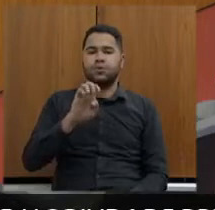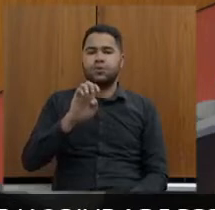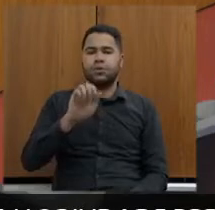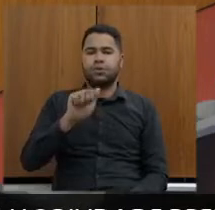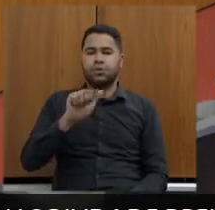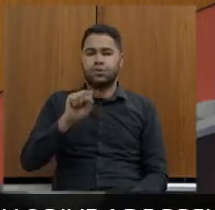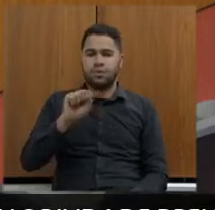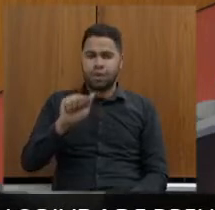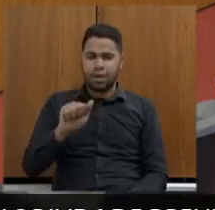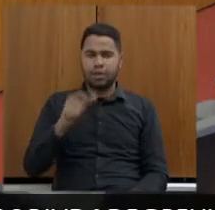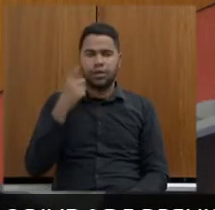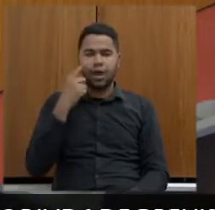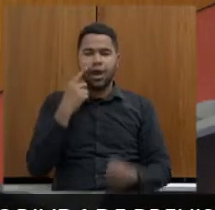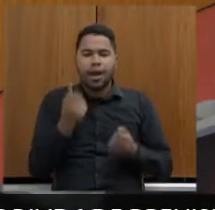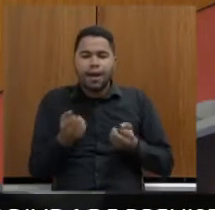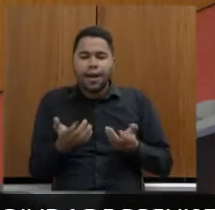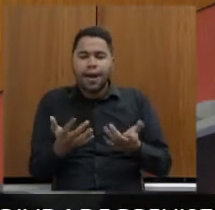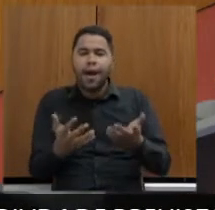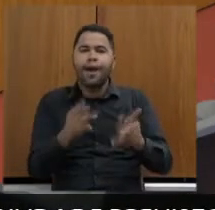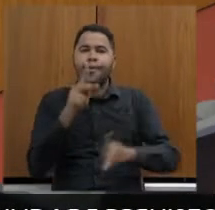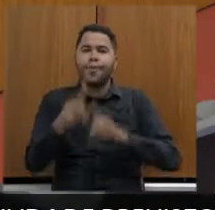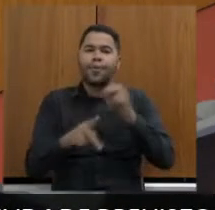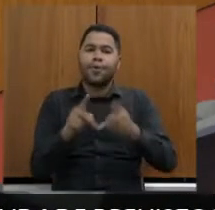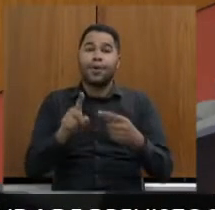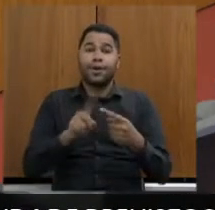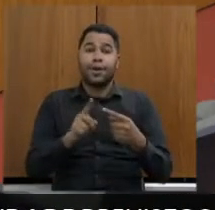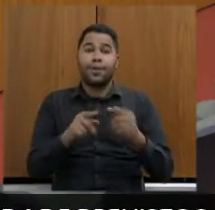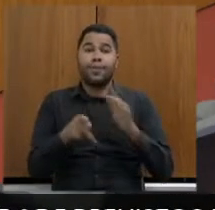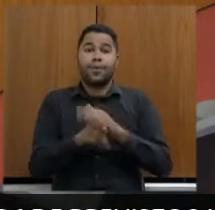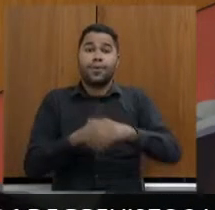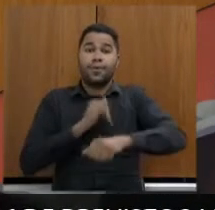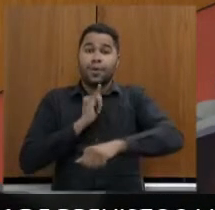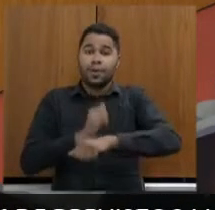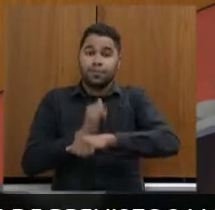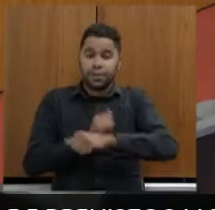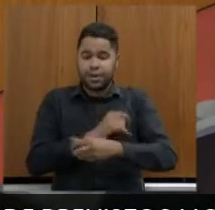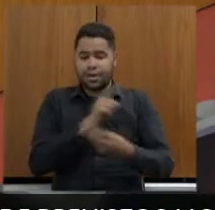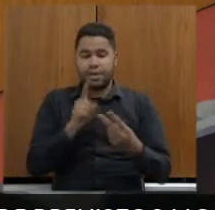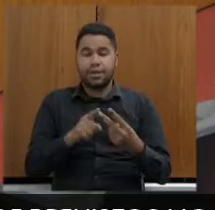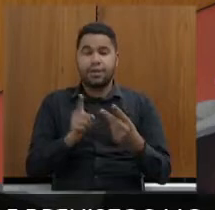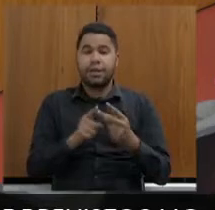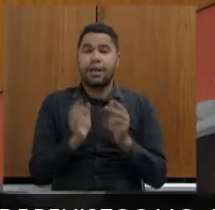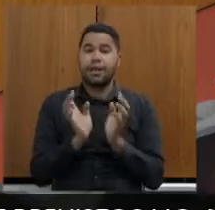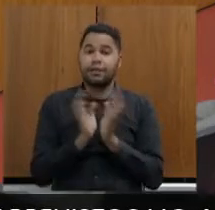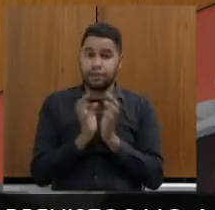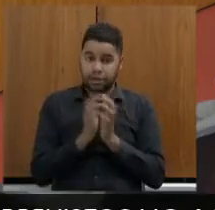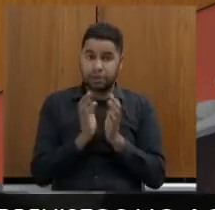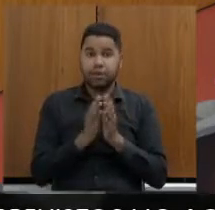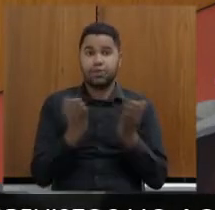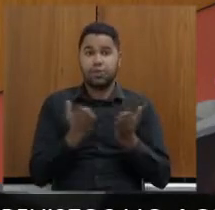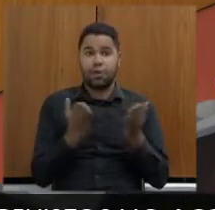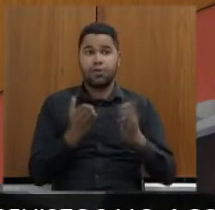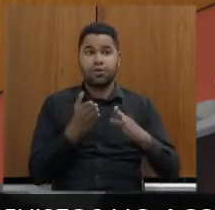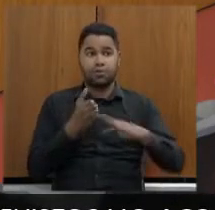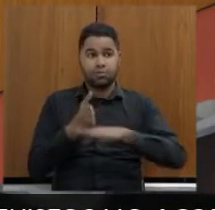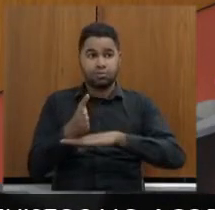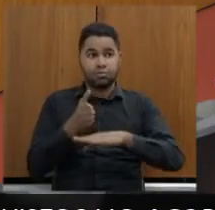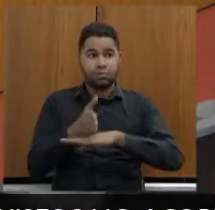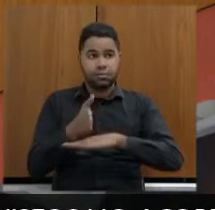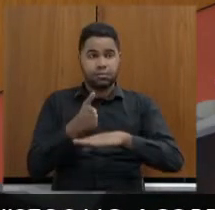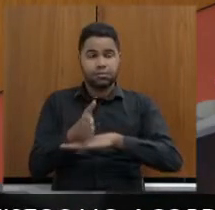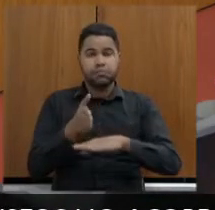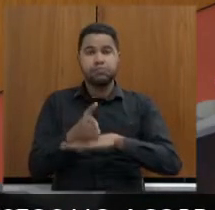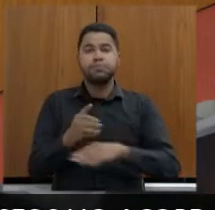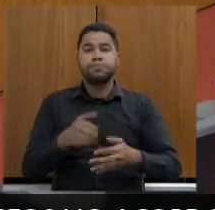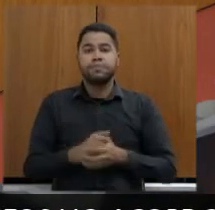as hortas populares que vêm ali de Birité e Sarzedo, hoje elas têm que passar por dentro da cidade, via expressa e tal. Com o